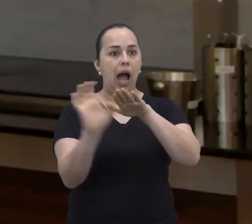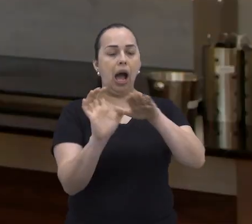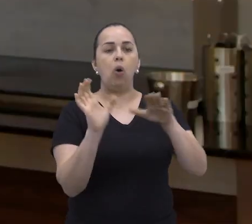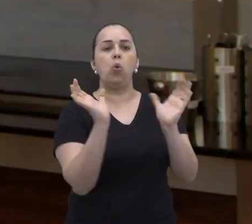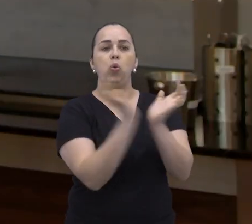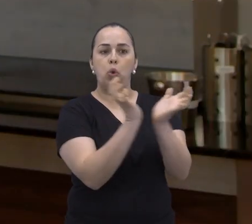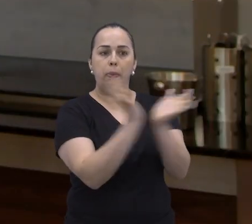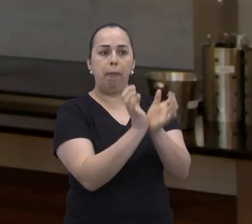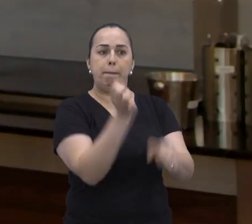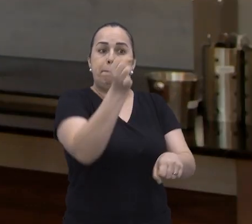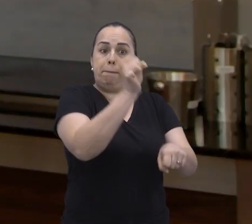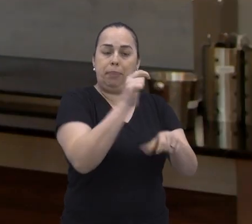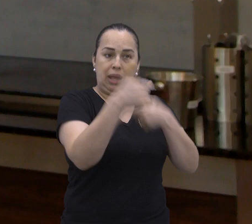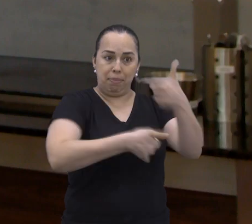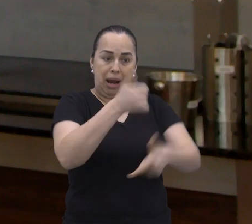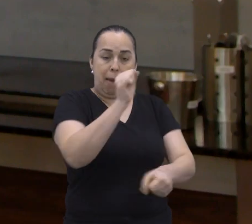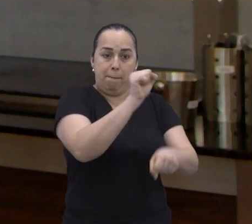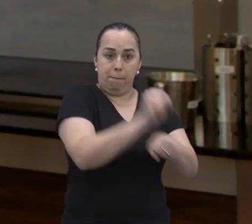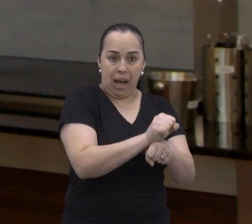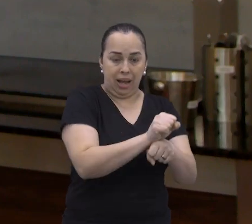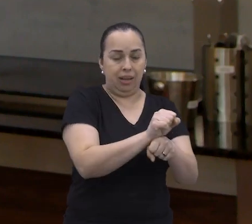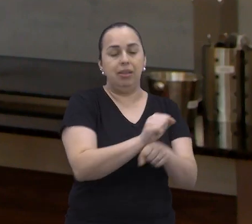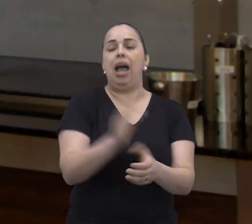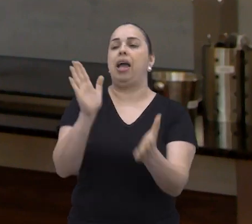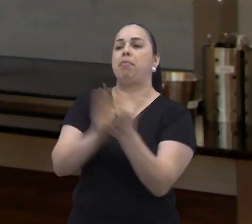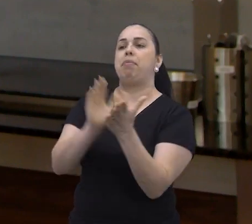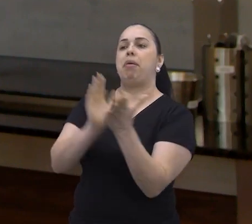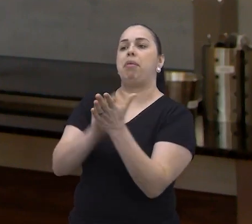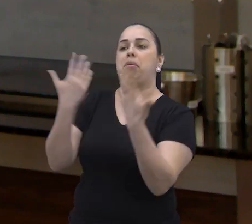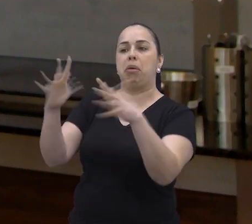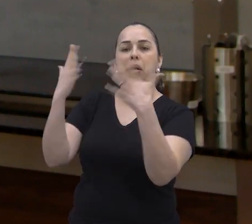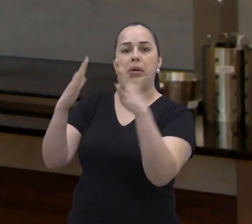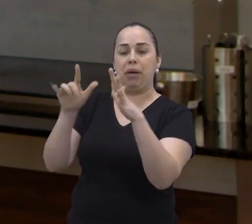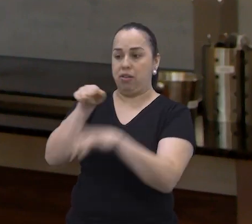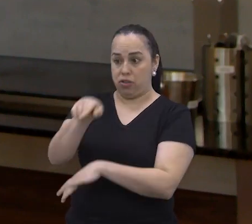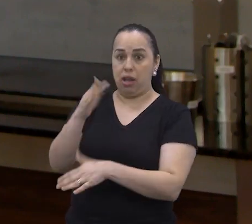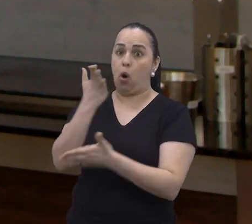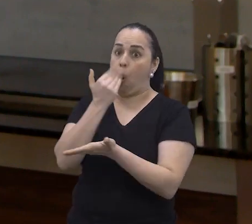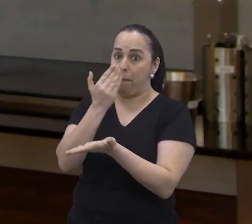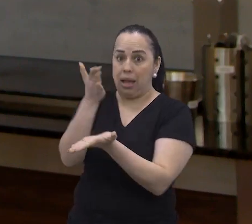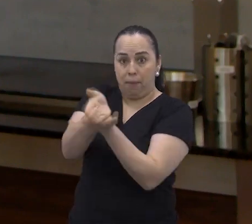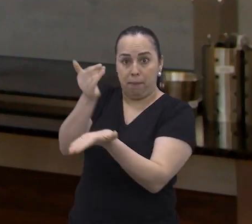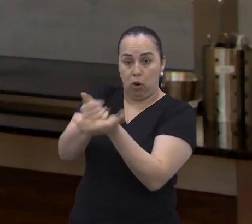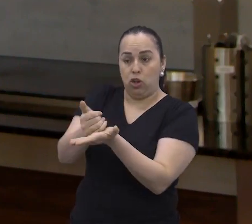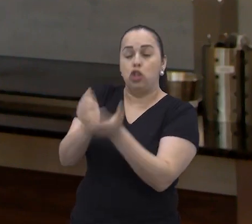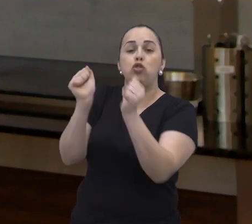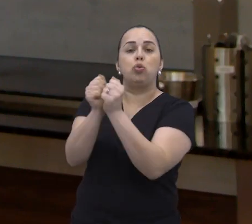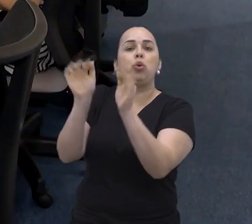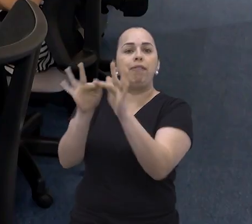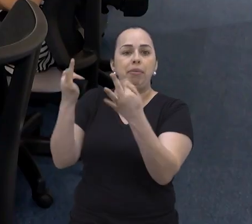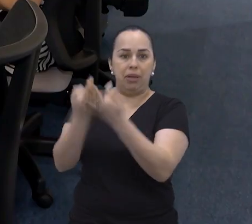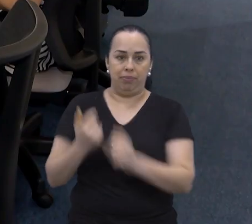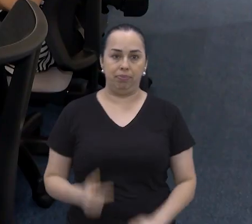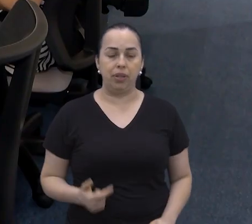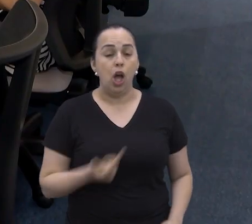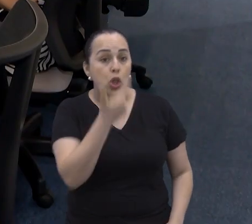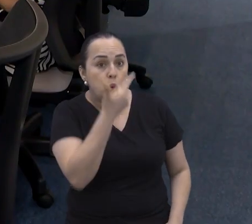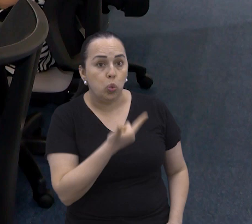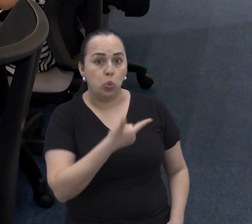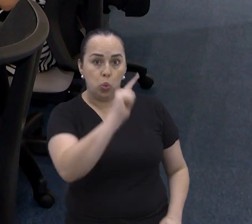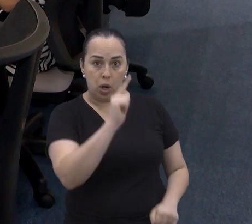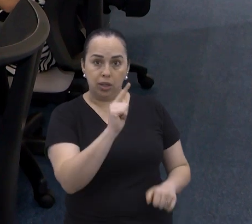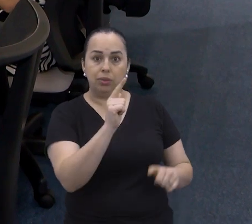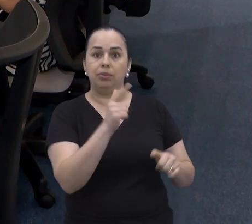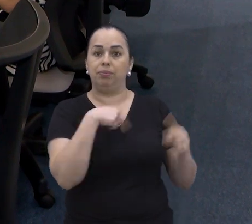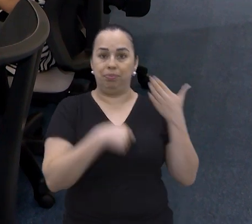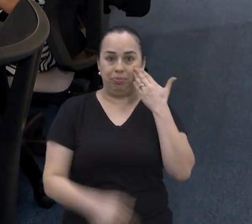Todo mundo para, a equipe inteira para, canta parabéns, e a gente entrega o bolo para o colaborador levar para comer com a sua família. Já nesse outro